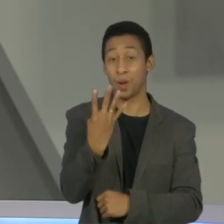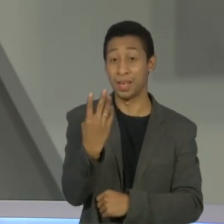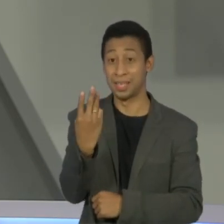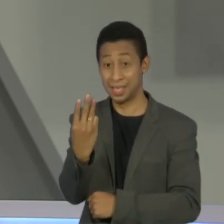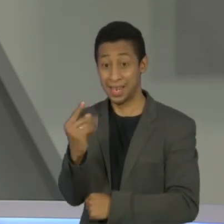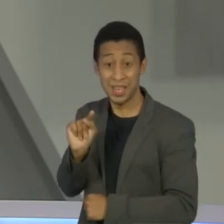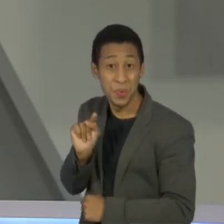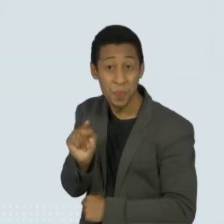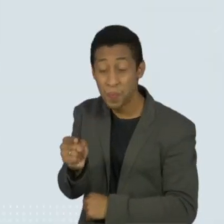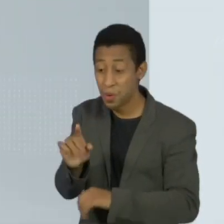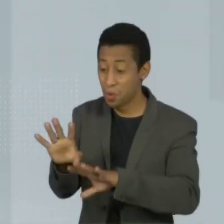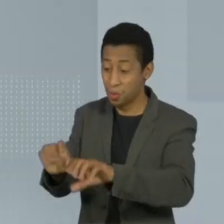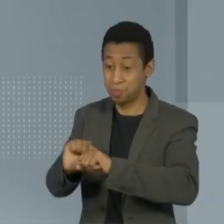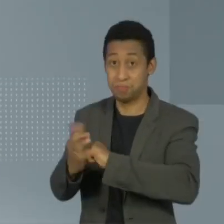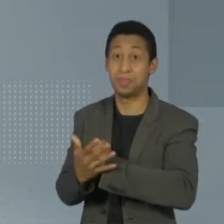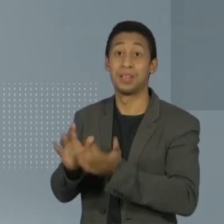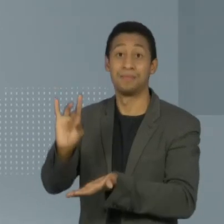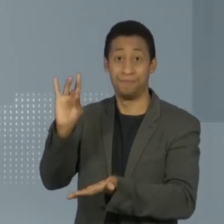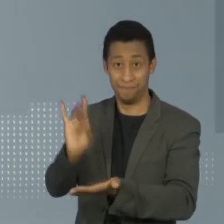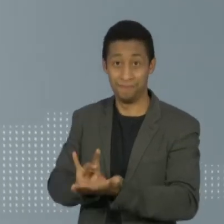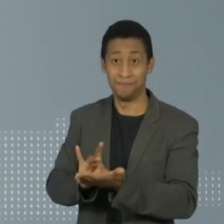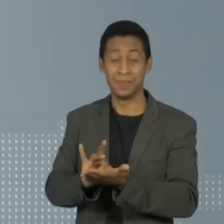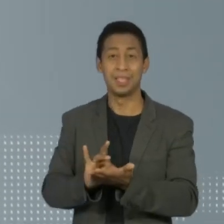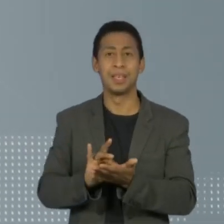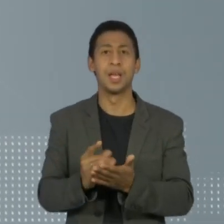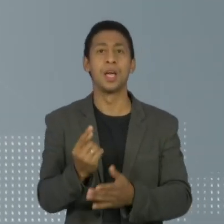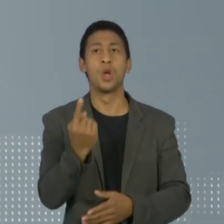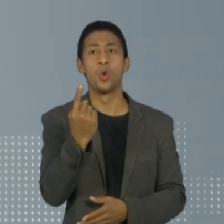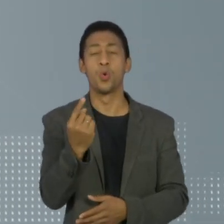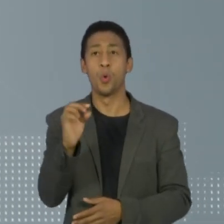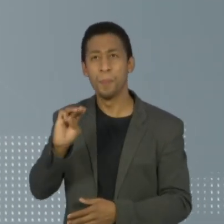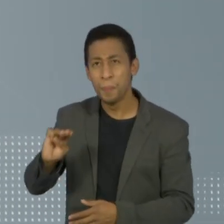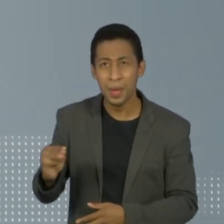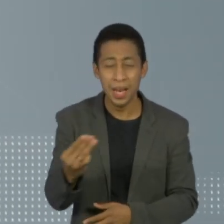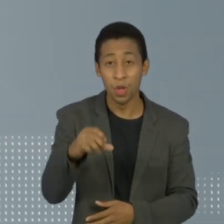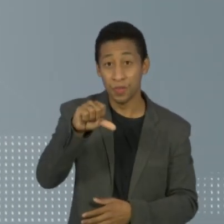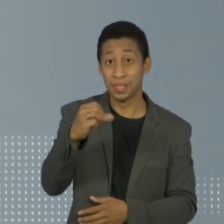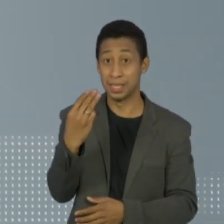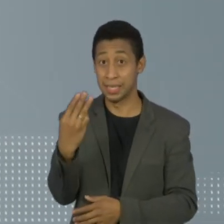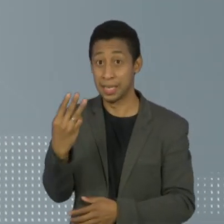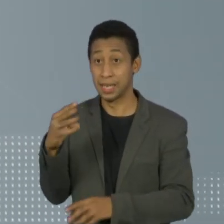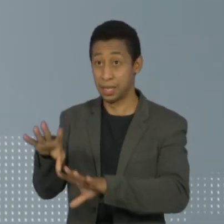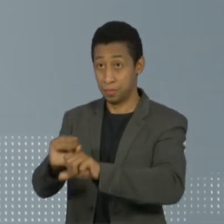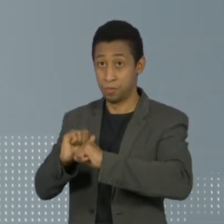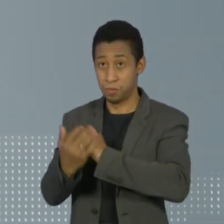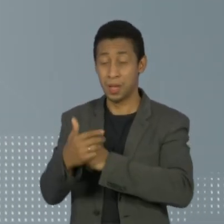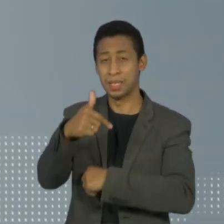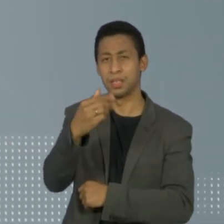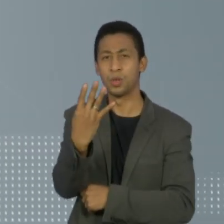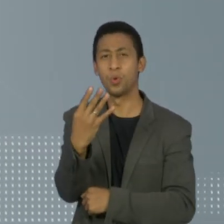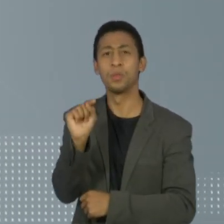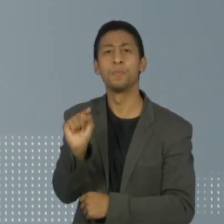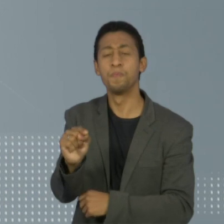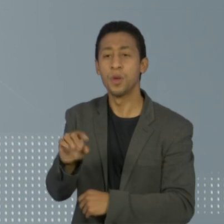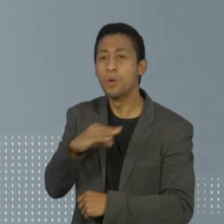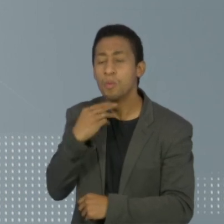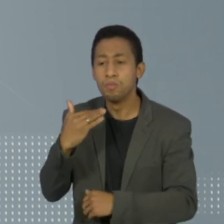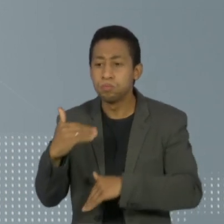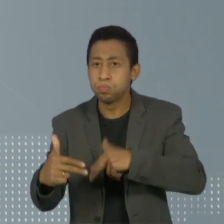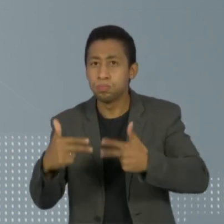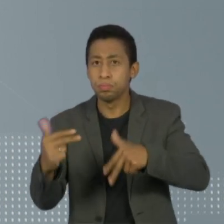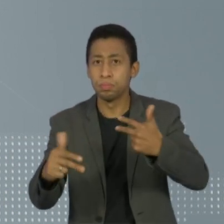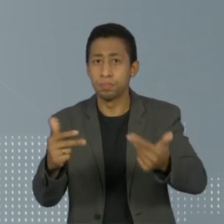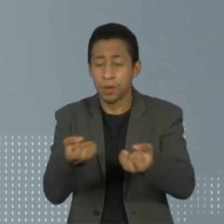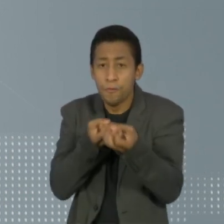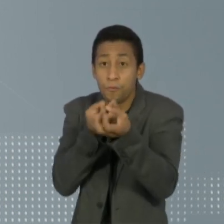registrados. O país tem 1 milhão e 933 mil casos e mais de 74 mil mortes, segundo a última